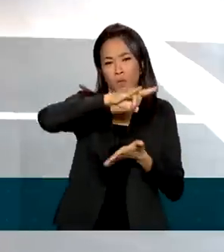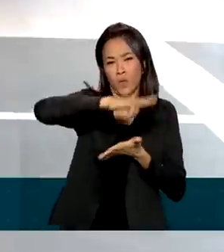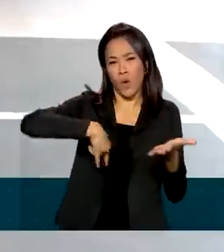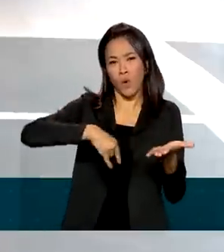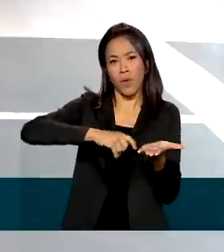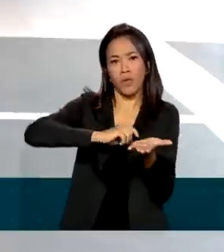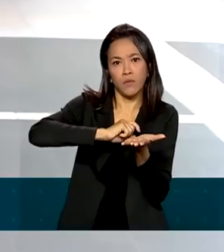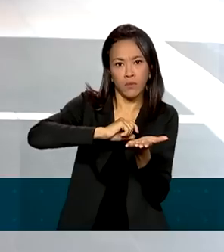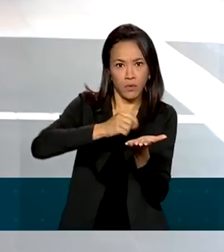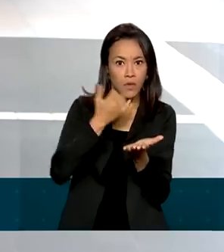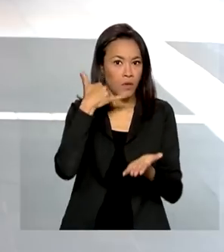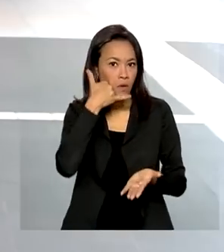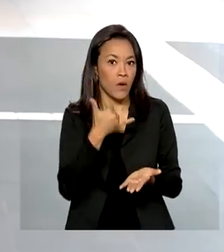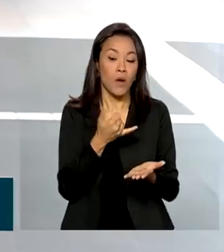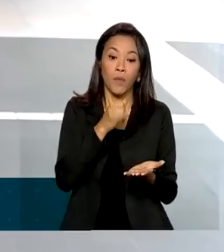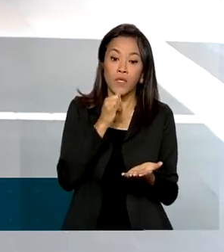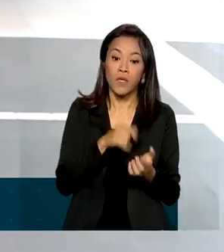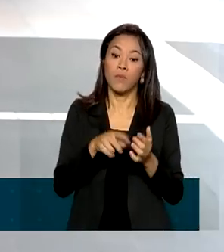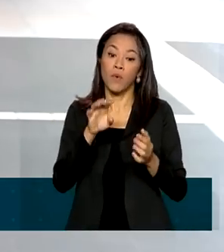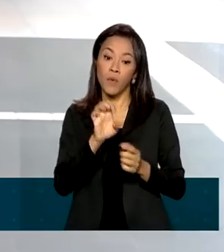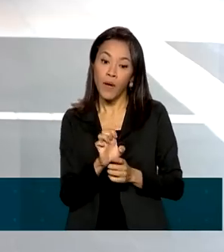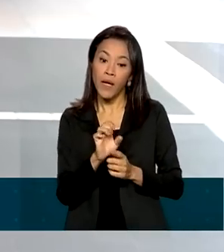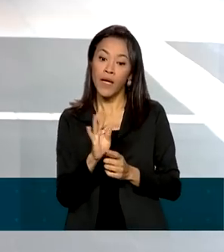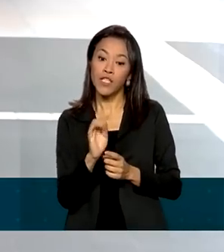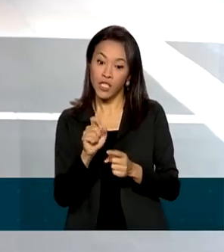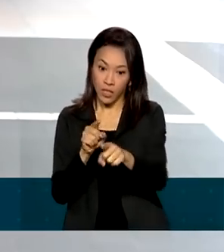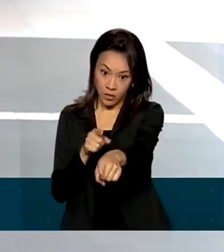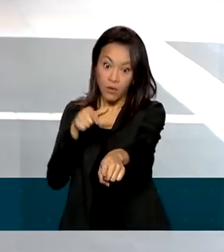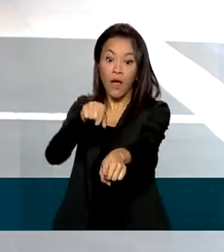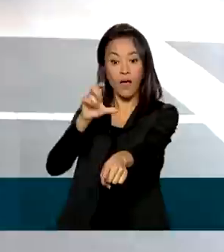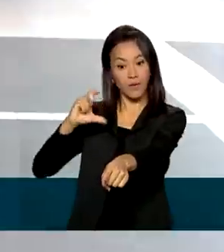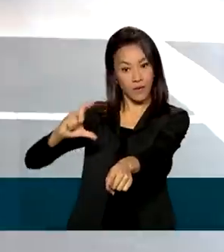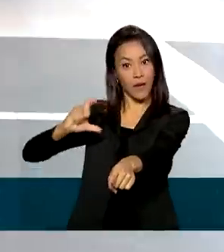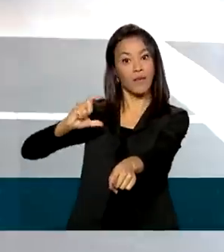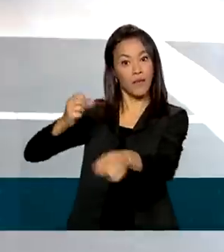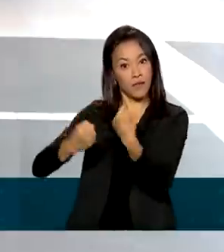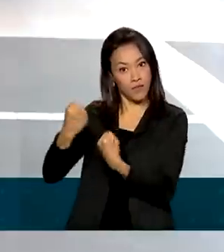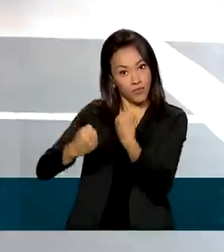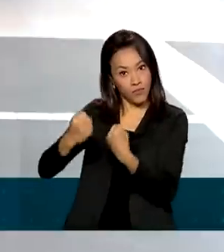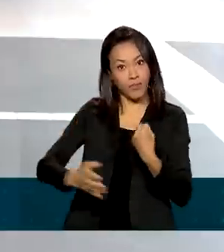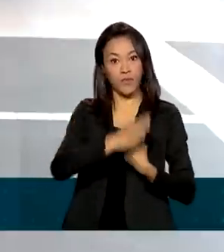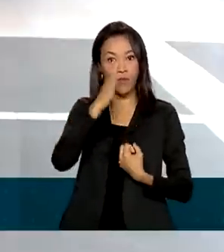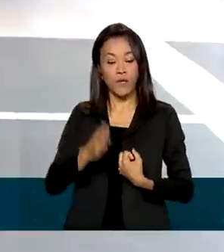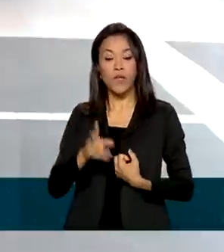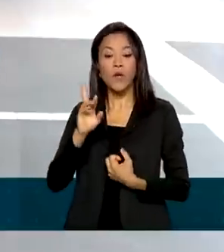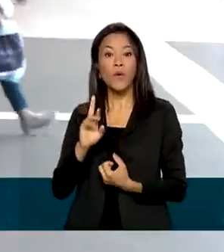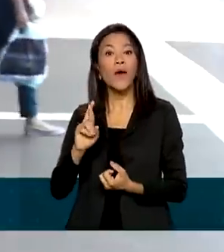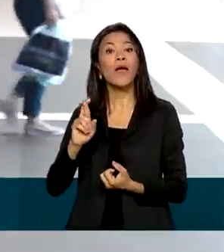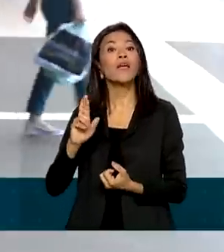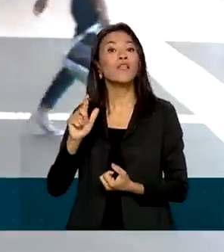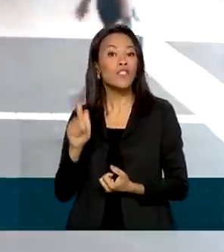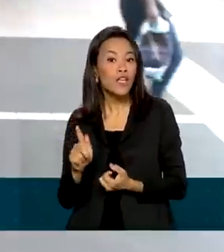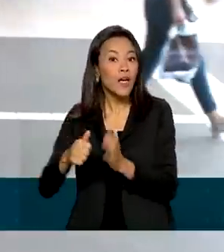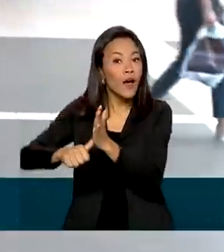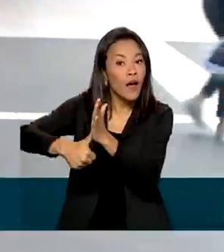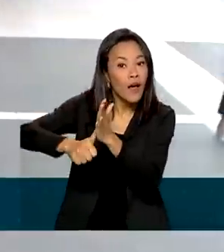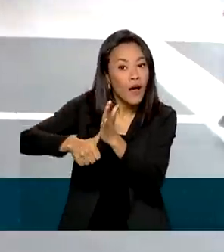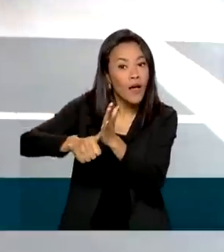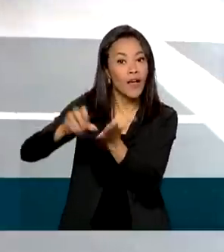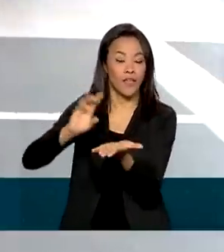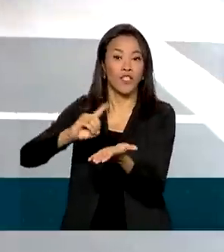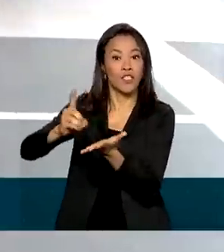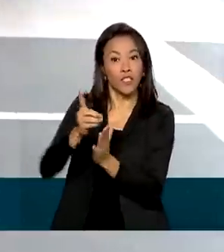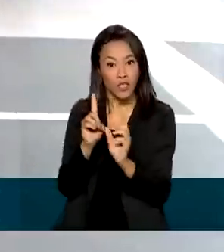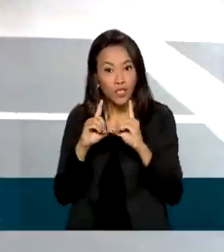identificação do estudante, como o e-título, a CNH, a Carteira Nacional de Habilitação e o RG Digital. Mas atenção, os